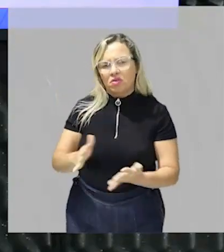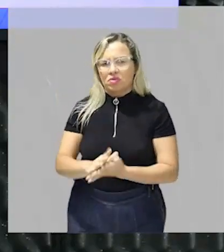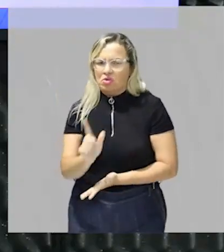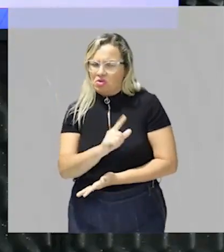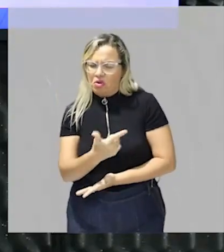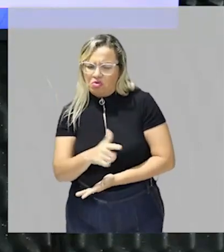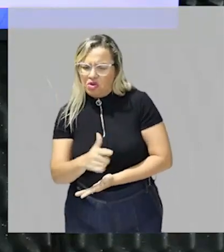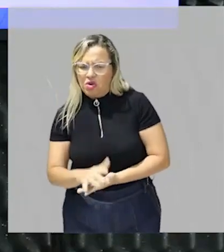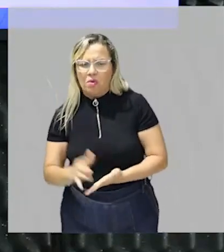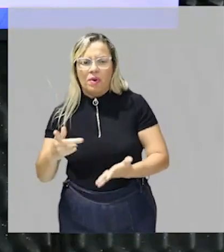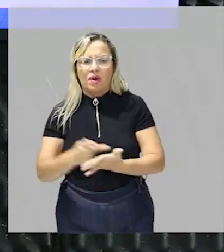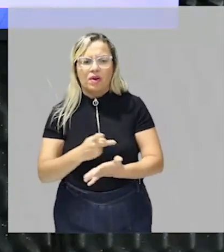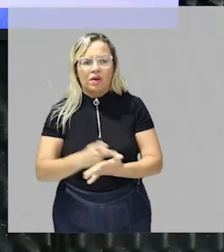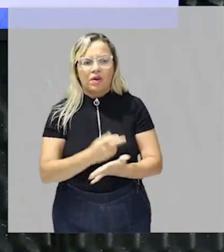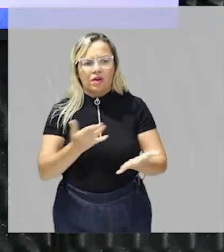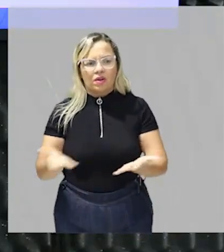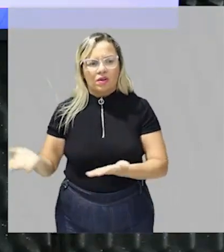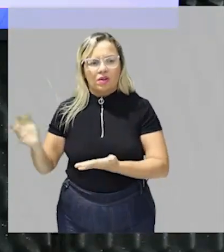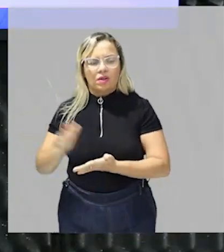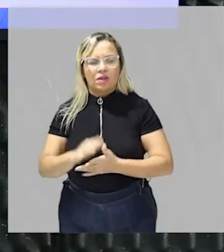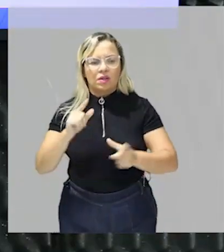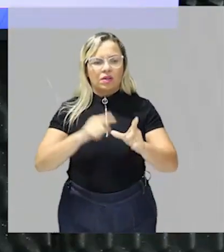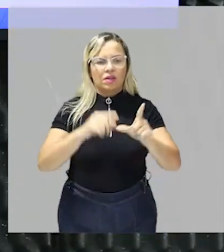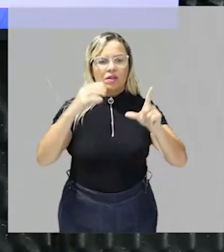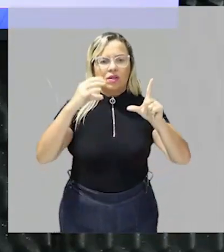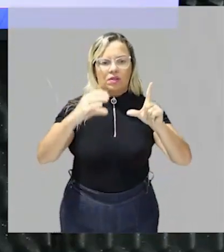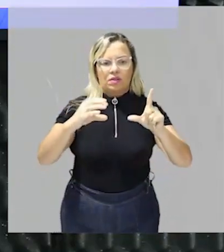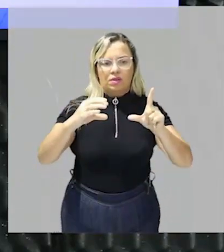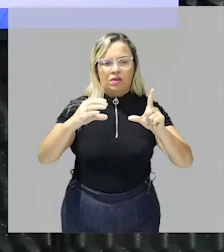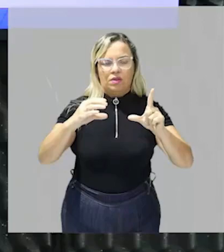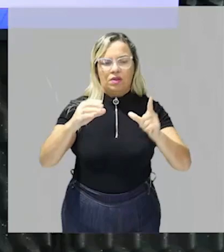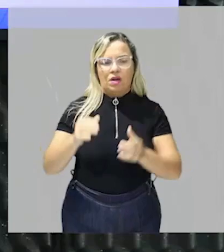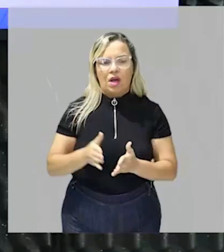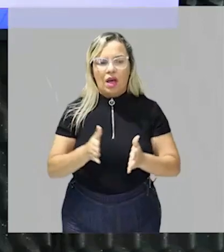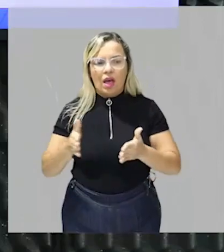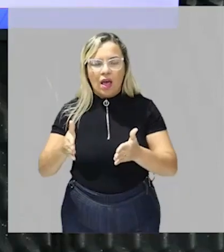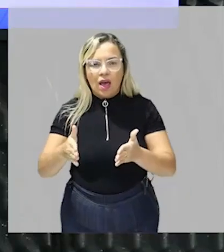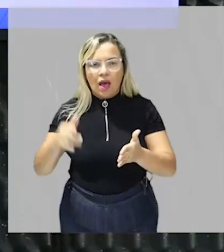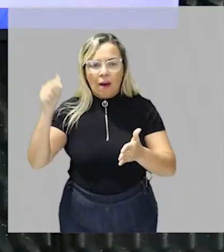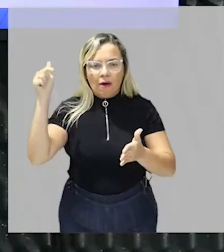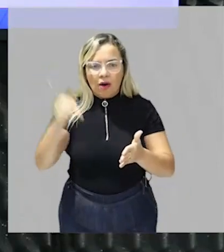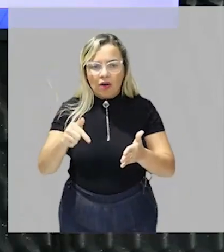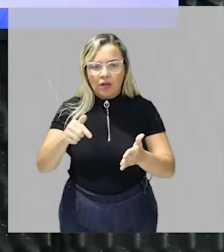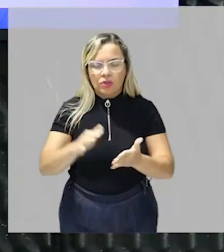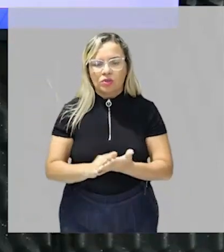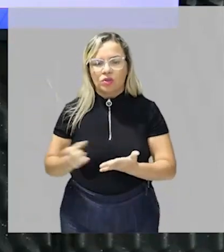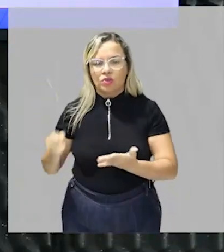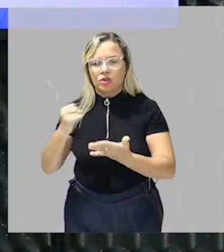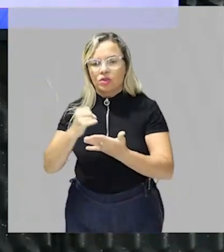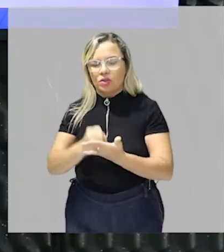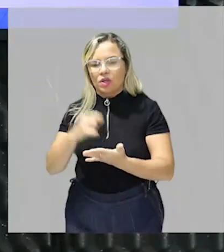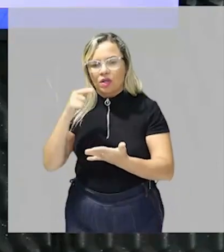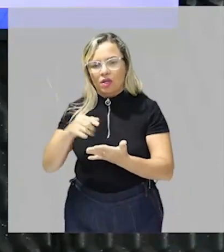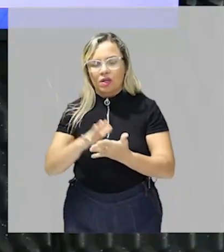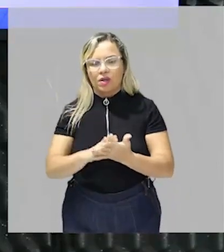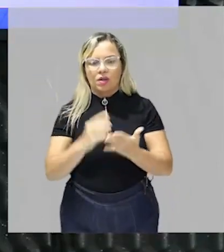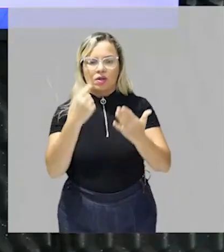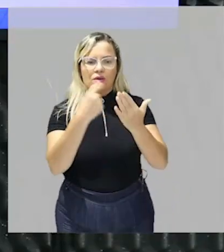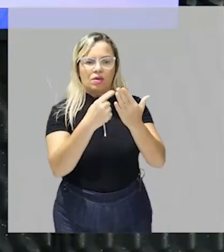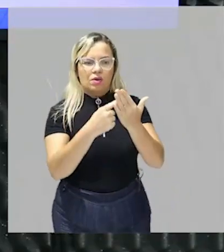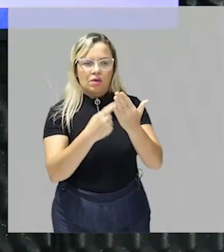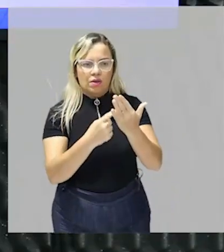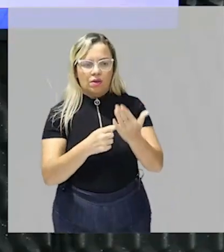errar então ele destina parte dos seus impostos determina a criação de impostos ele